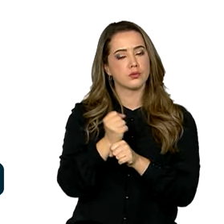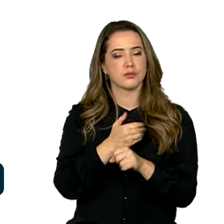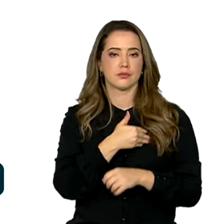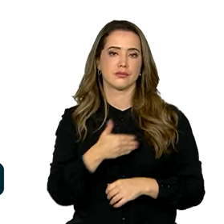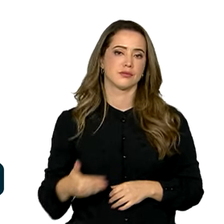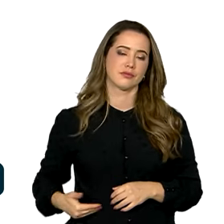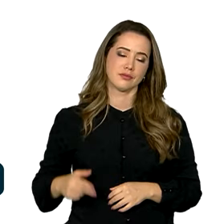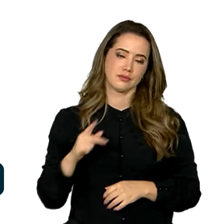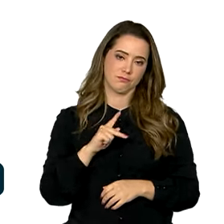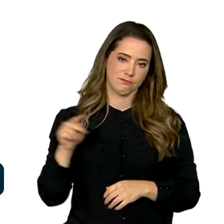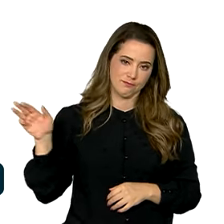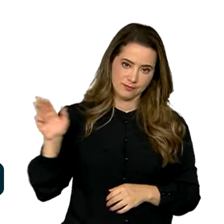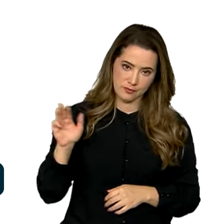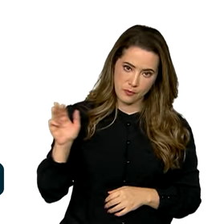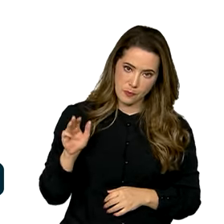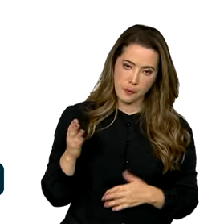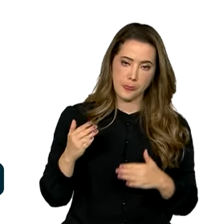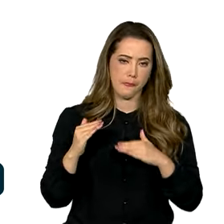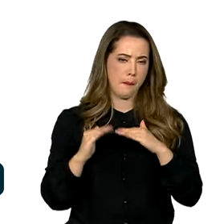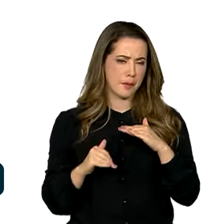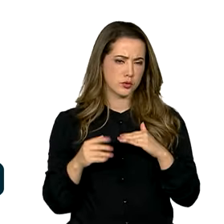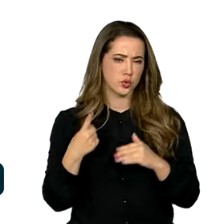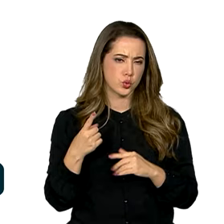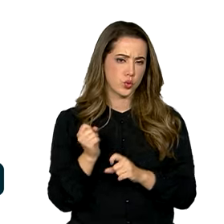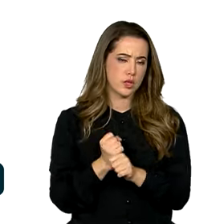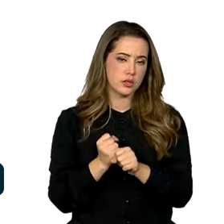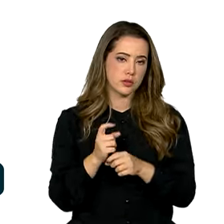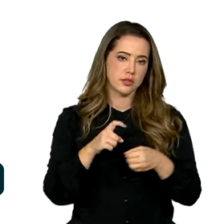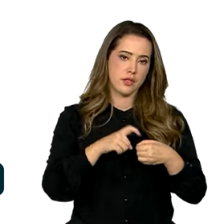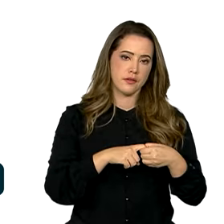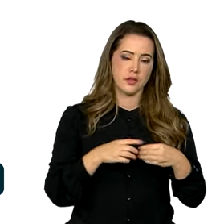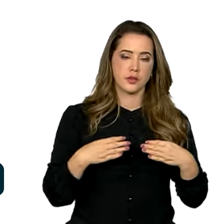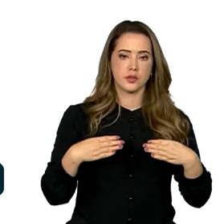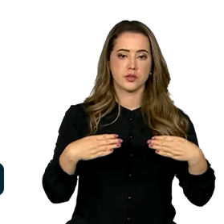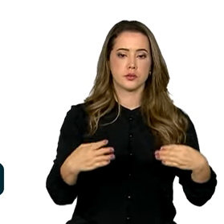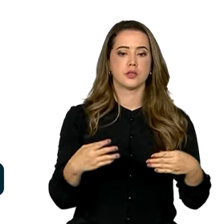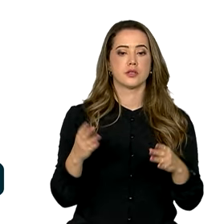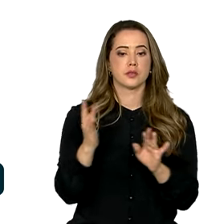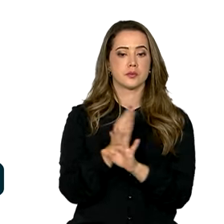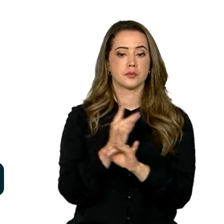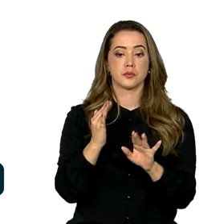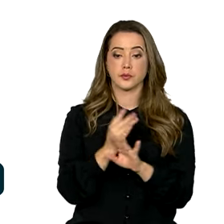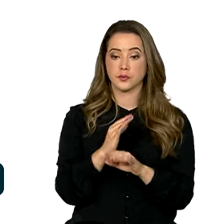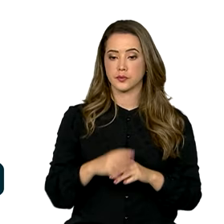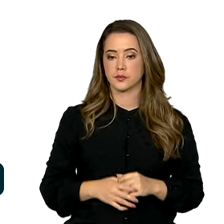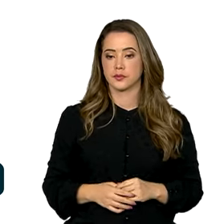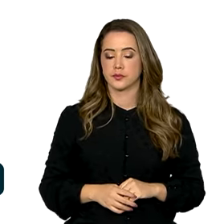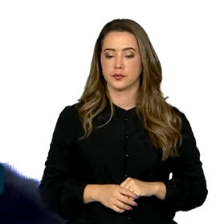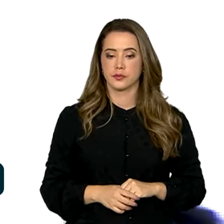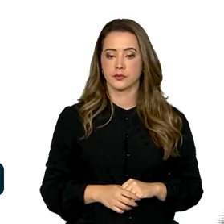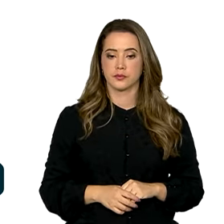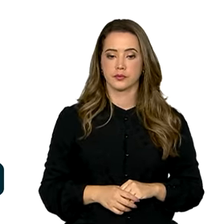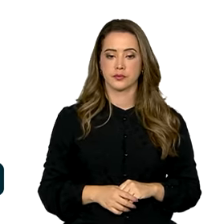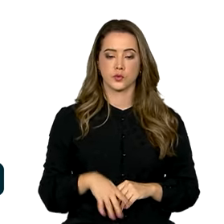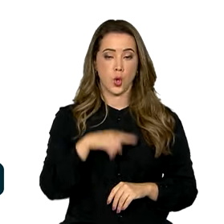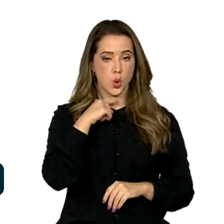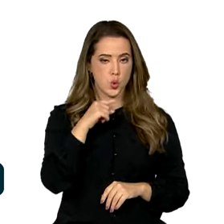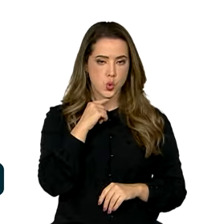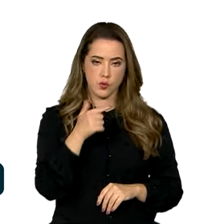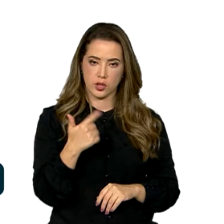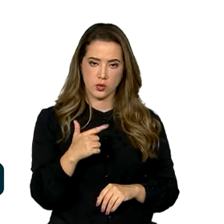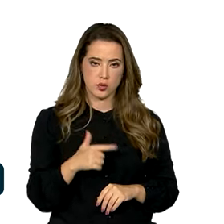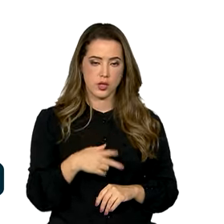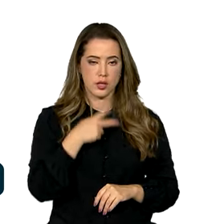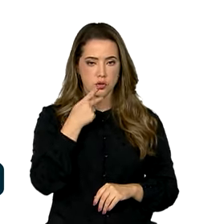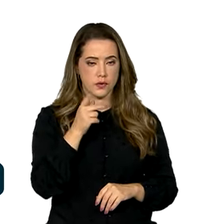do presidente Lula. E em menos de um ano do retorno do Ministério das Cidades. Não tenho a menor dúvida em